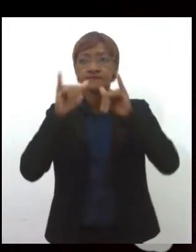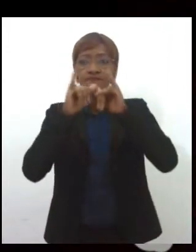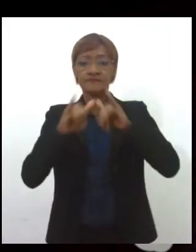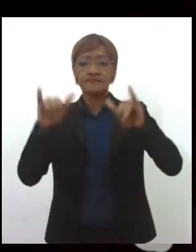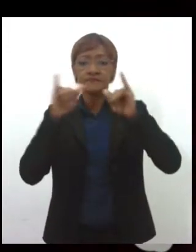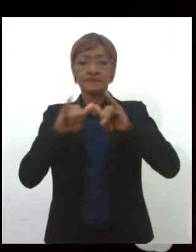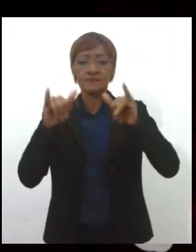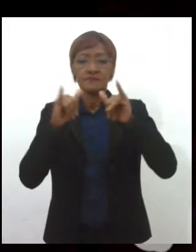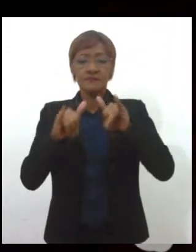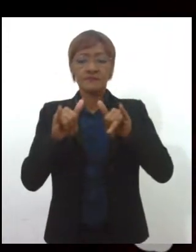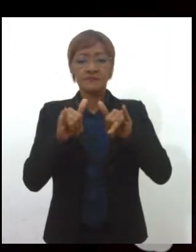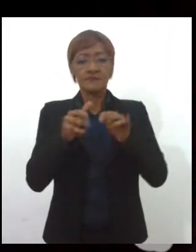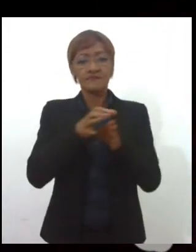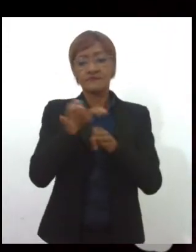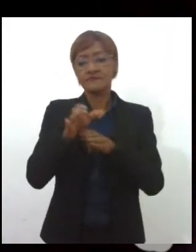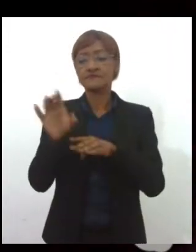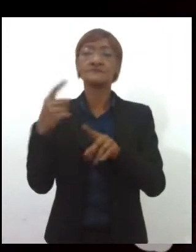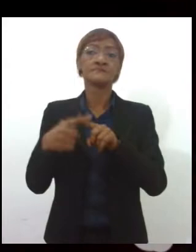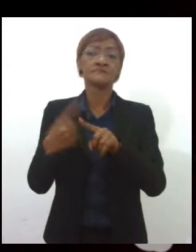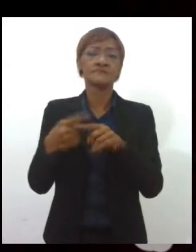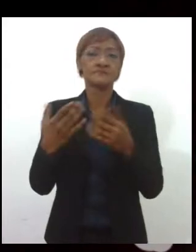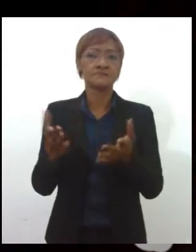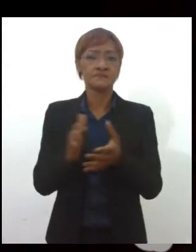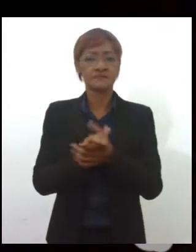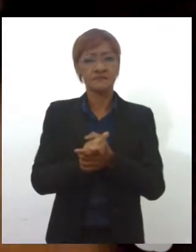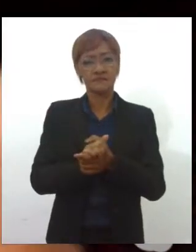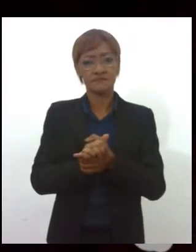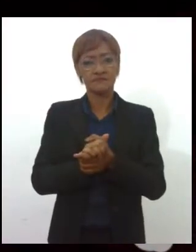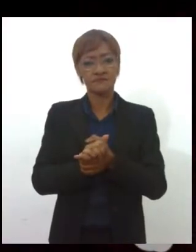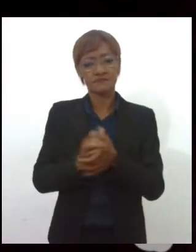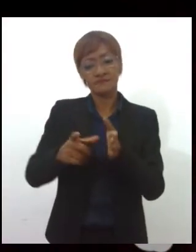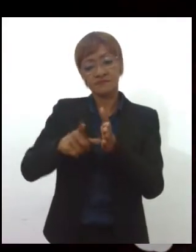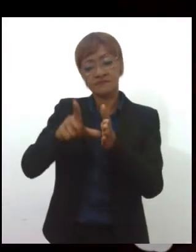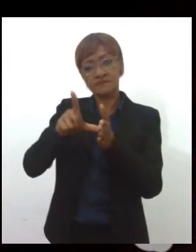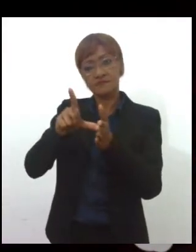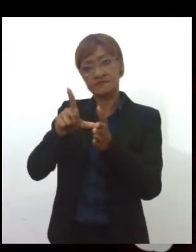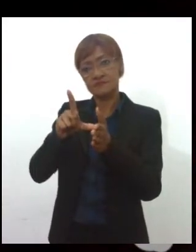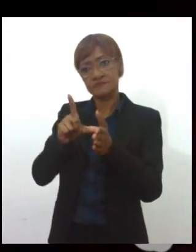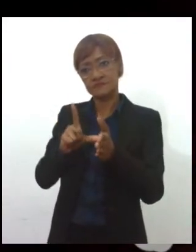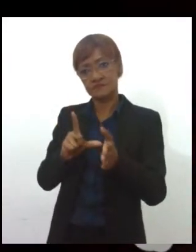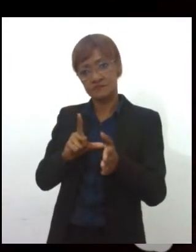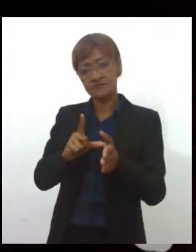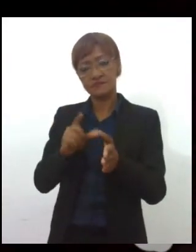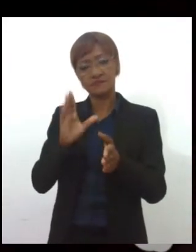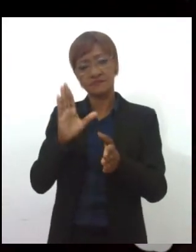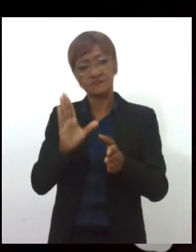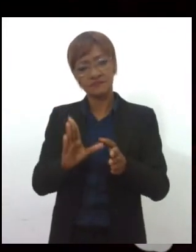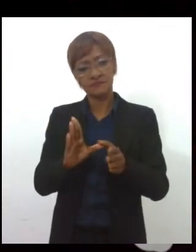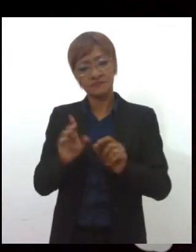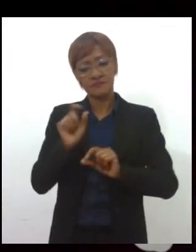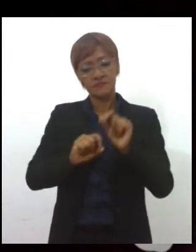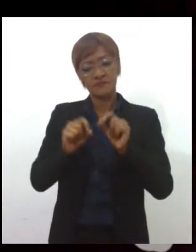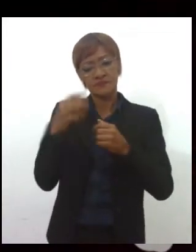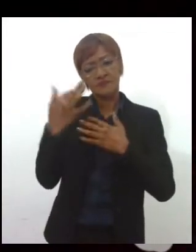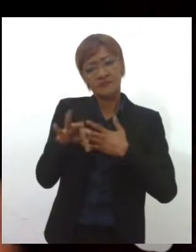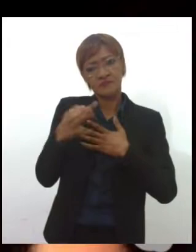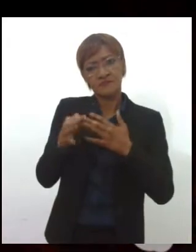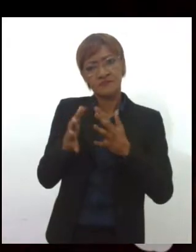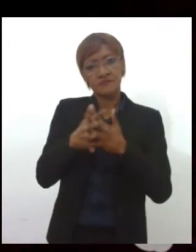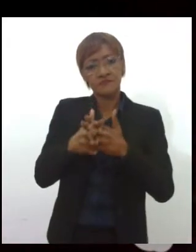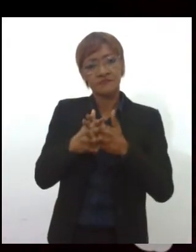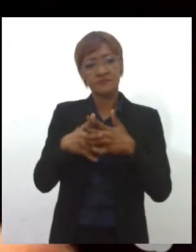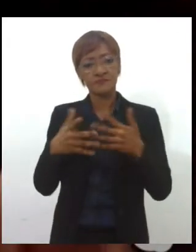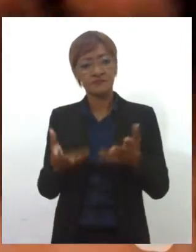melhor conscientização. Por quê? Quando é tratado de forma precoce, no início do quadro de dor difusa, quando envolve o tratamento